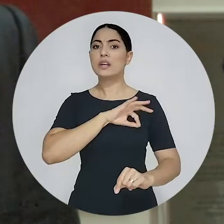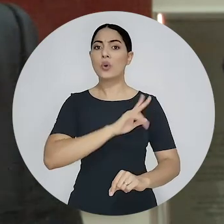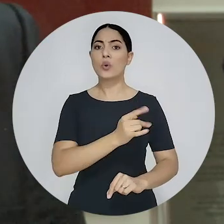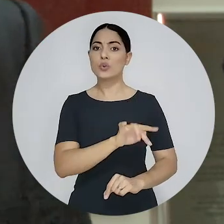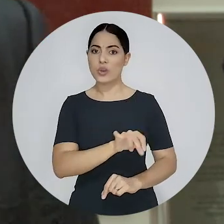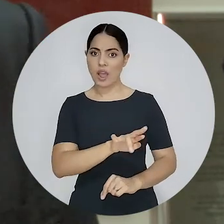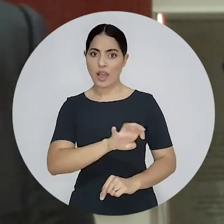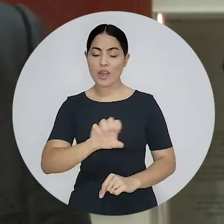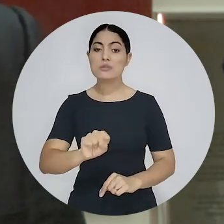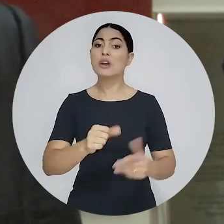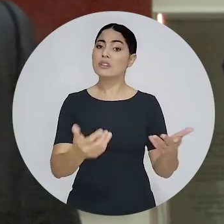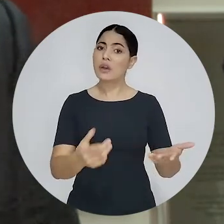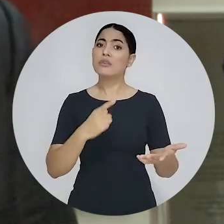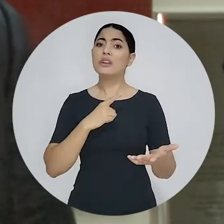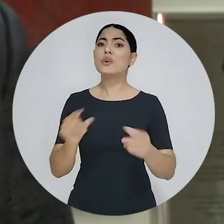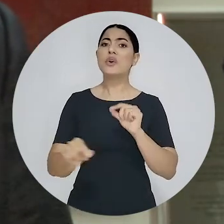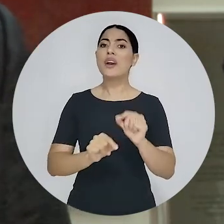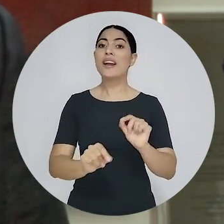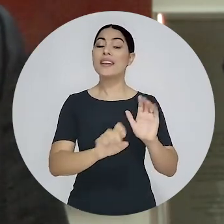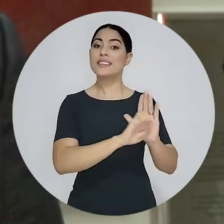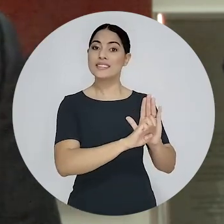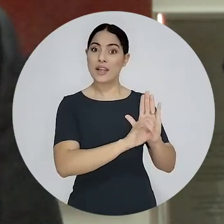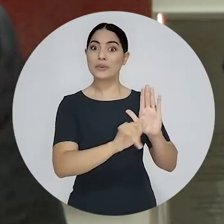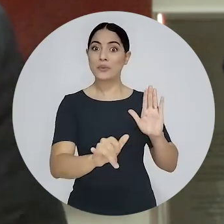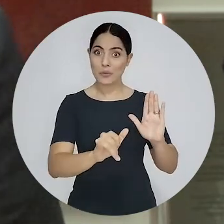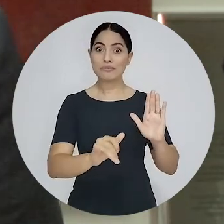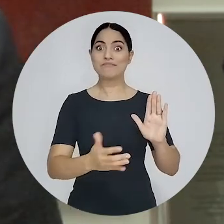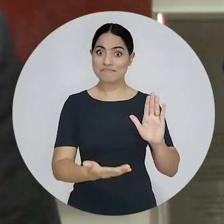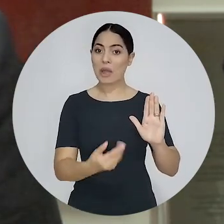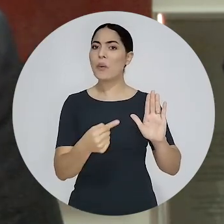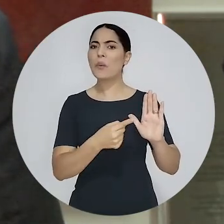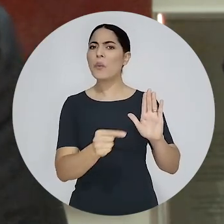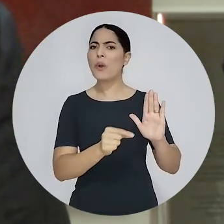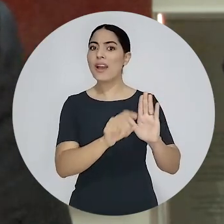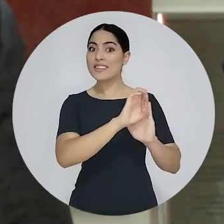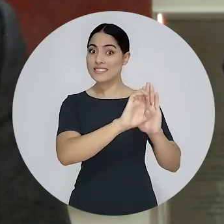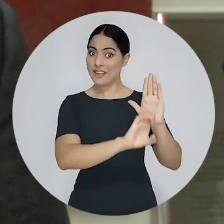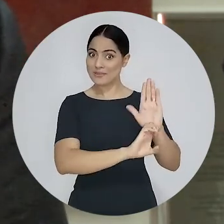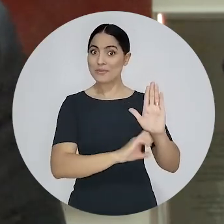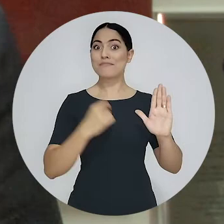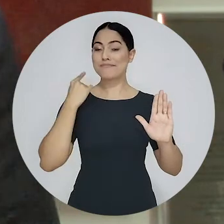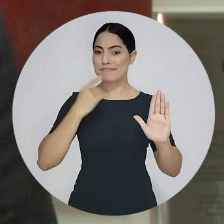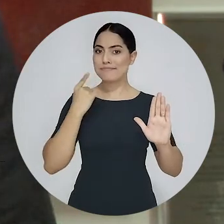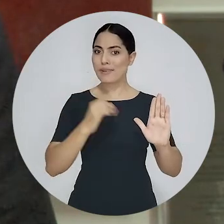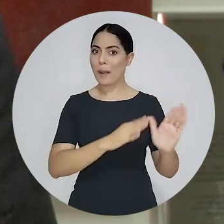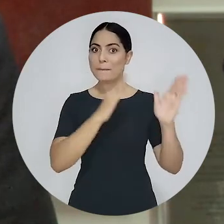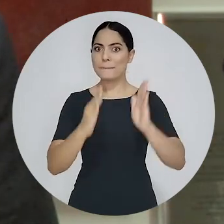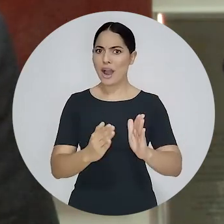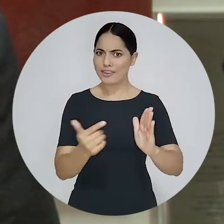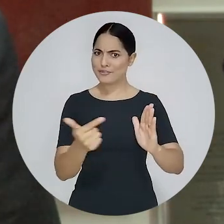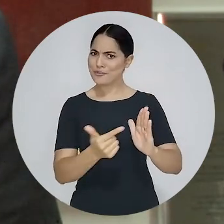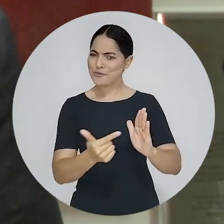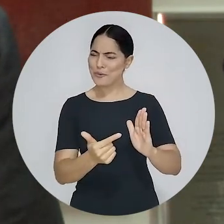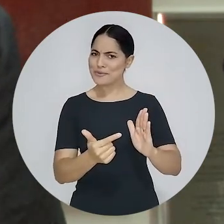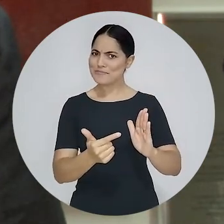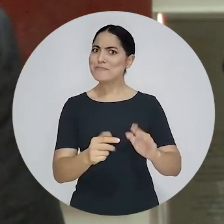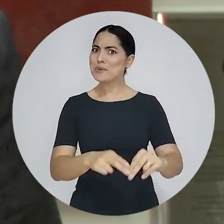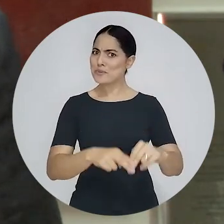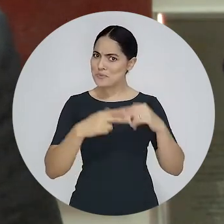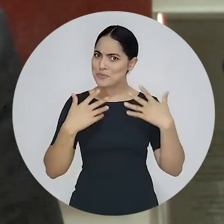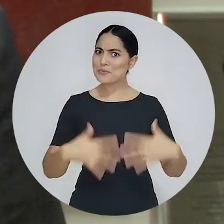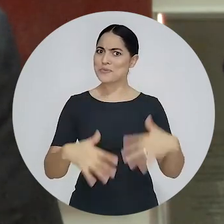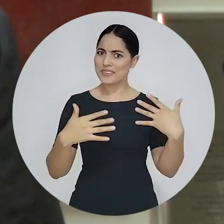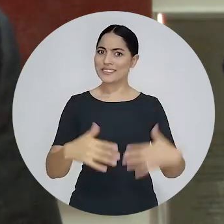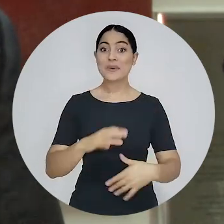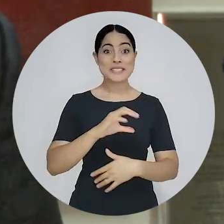chamado Estatuto da Advocacia Parte 2. O Código é uma conquista para a advocacia brasileira, mas ela é